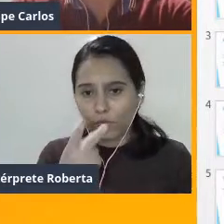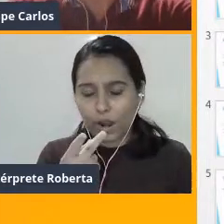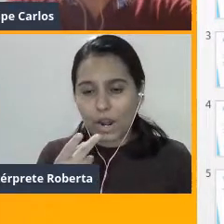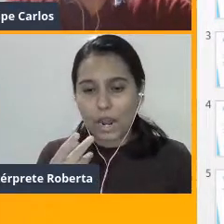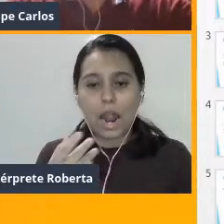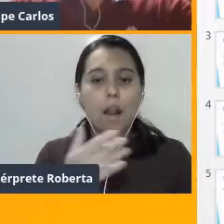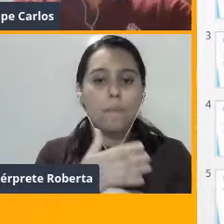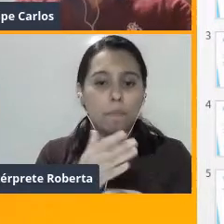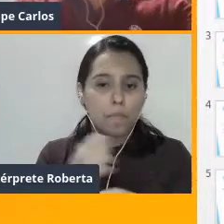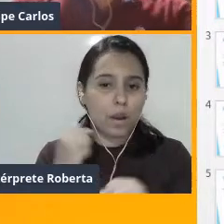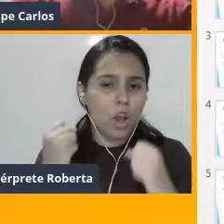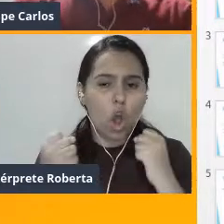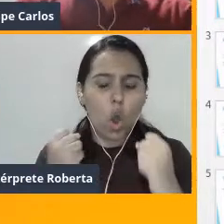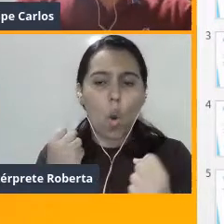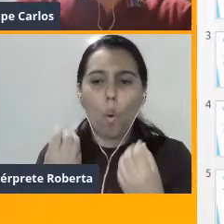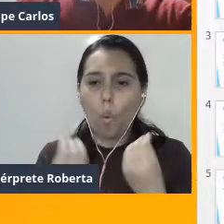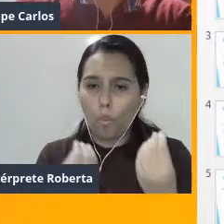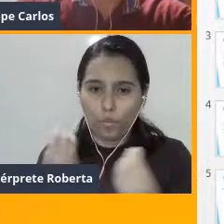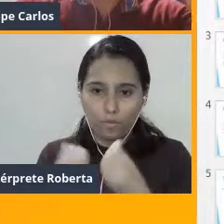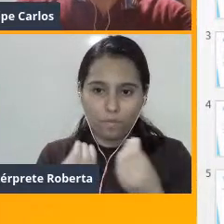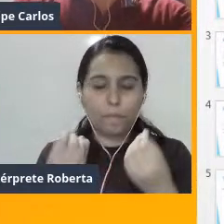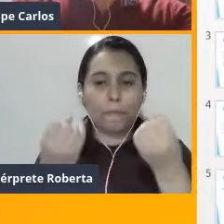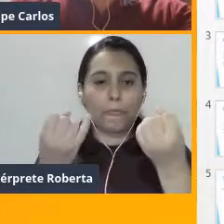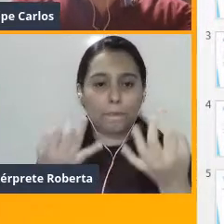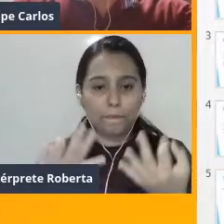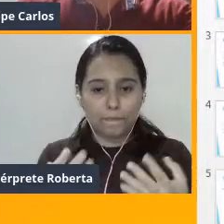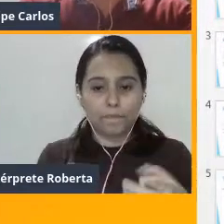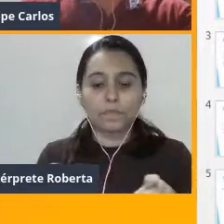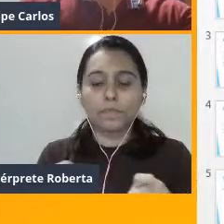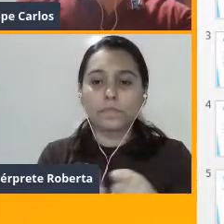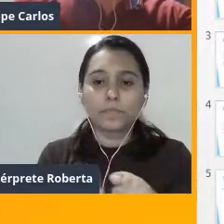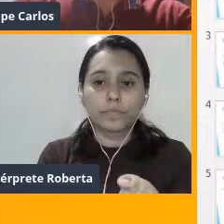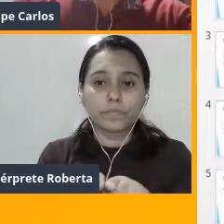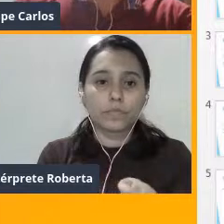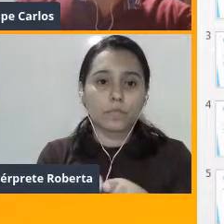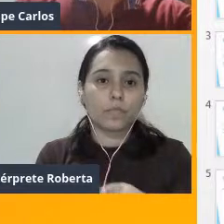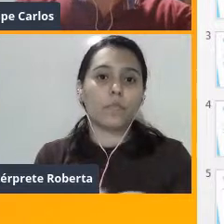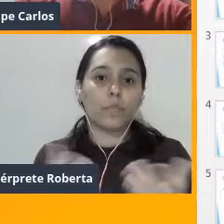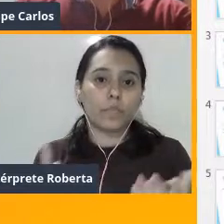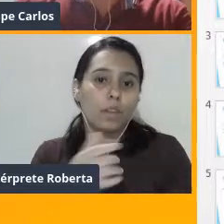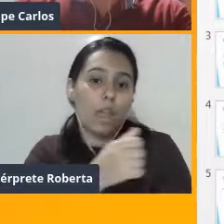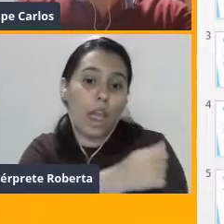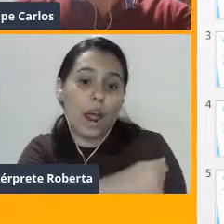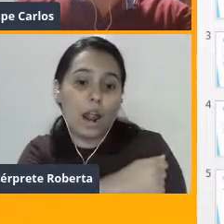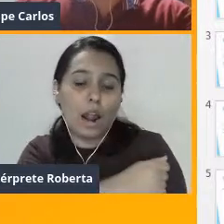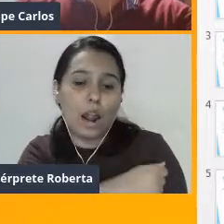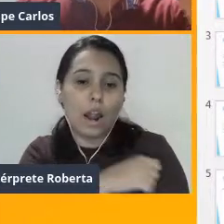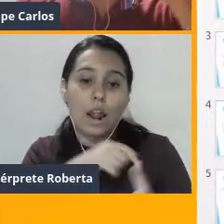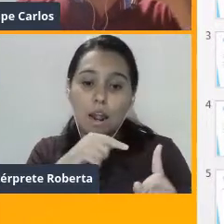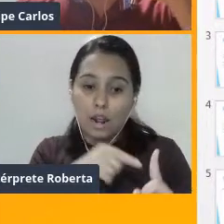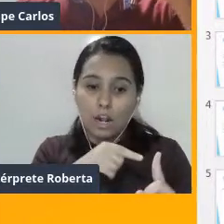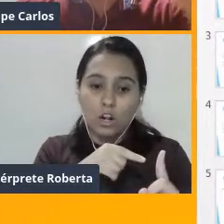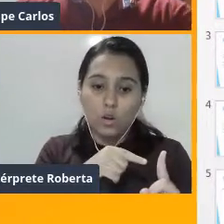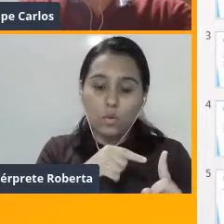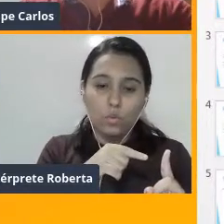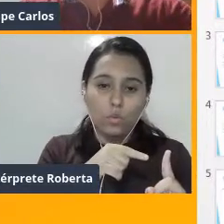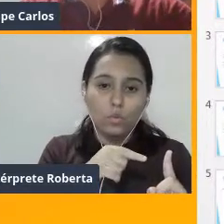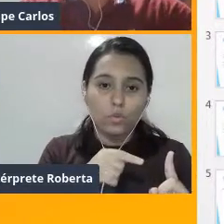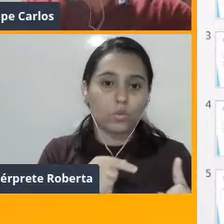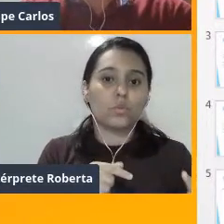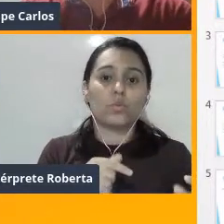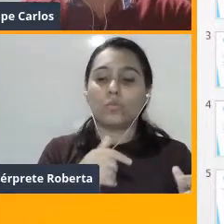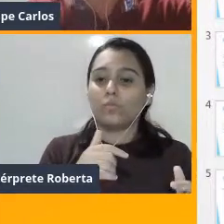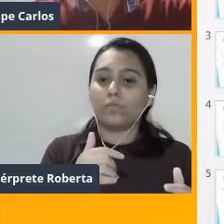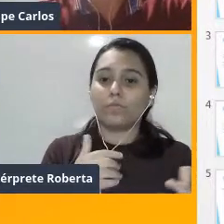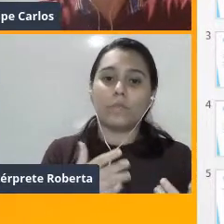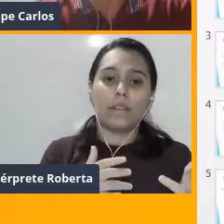físico. E eu quero explicar também a diferença do aluno, o aluno bem-estar, o aluno competitivo e o atleta profissional. Porque muita